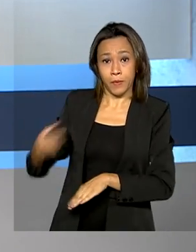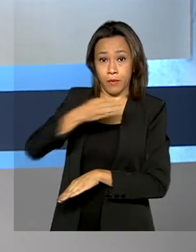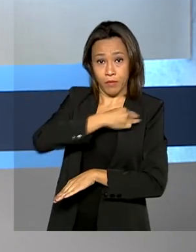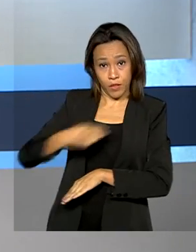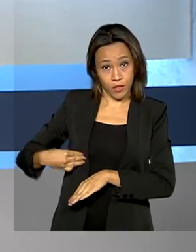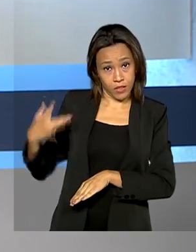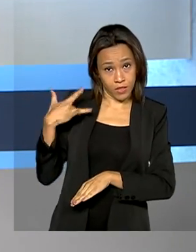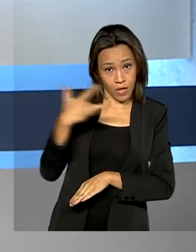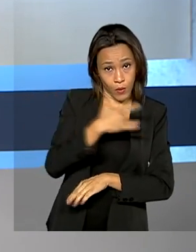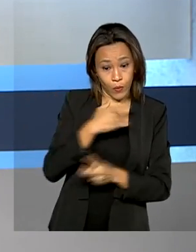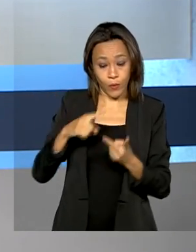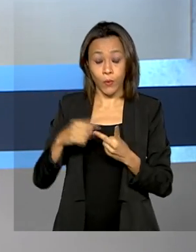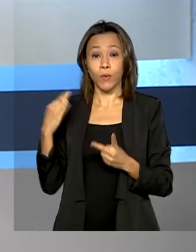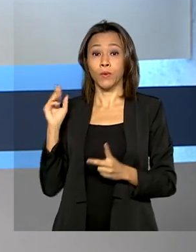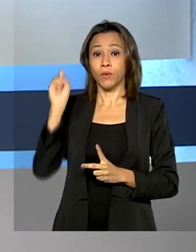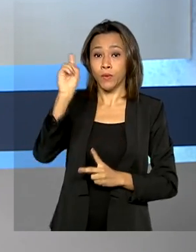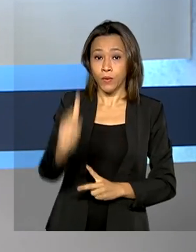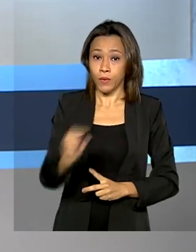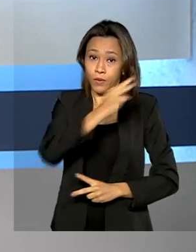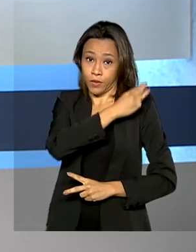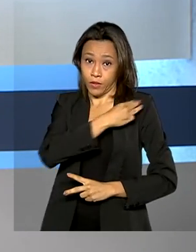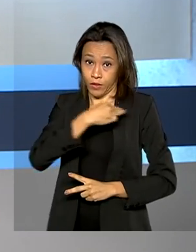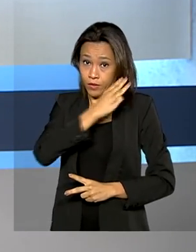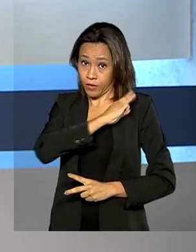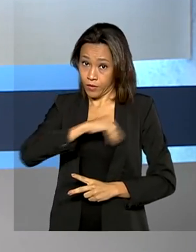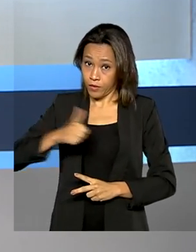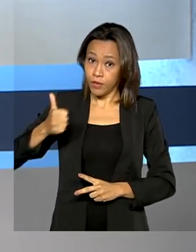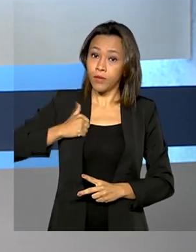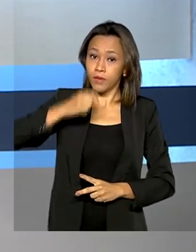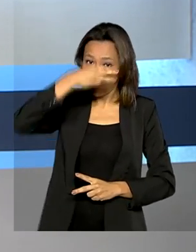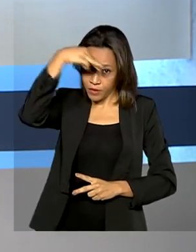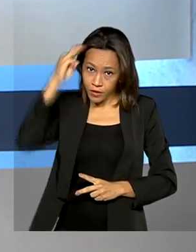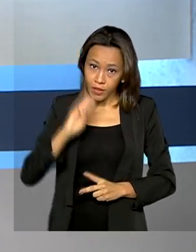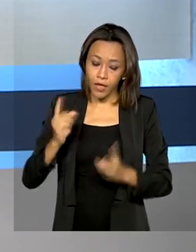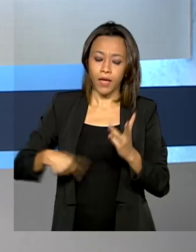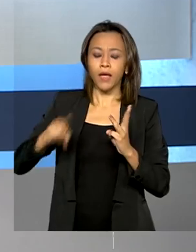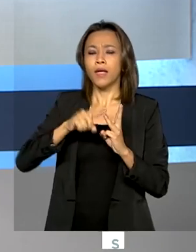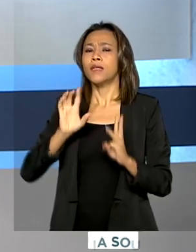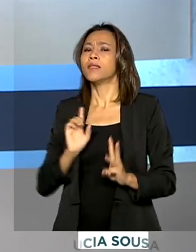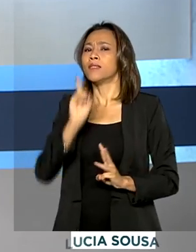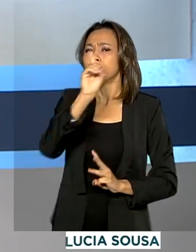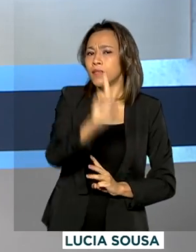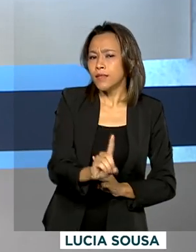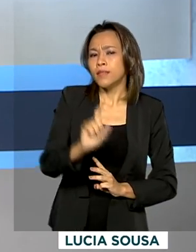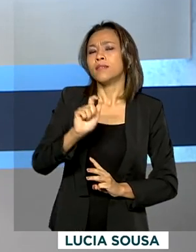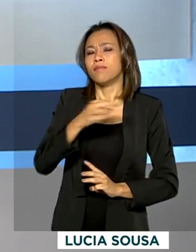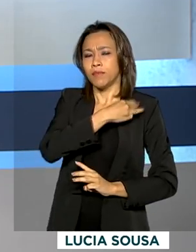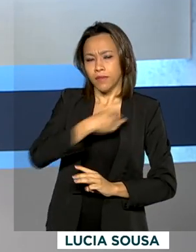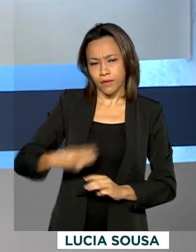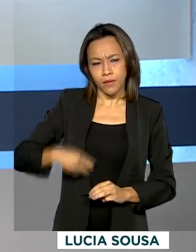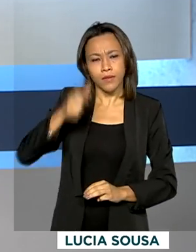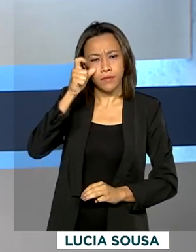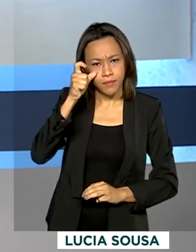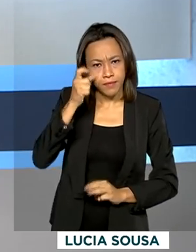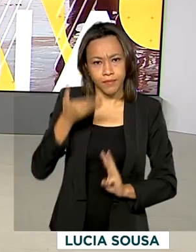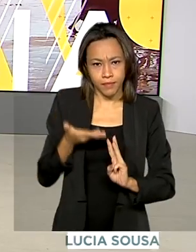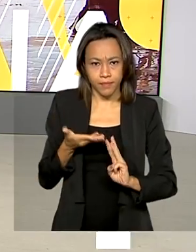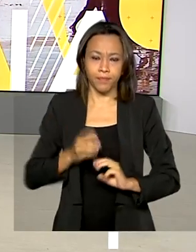Pazuello, da primeira-dama, Michele Bolsonaro, e da ministra da Mulher, da Família e dos Direitos Humanos, Damares Alves.